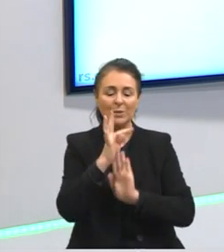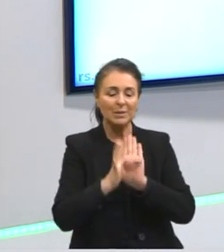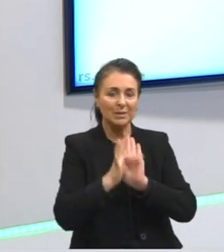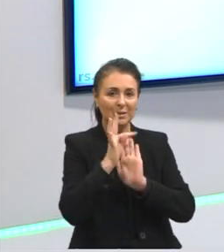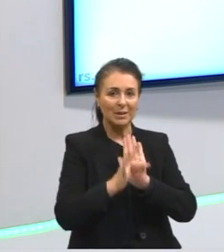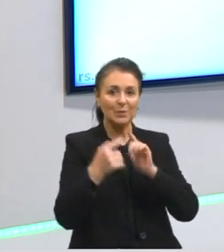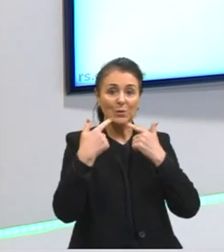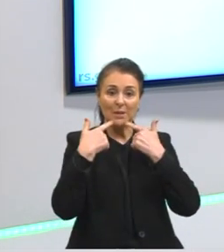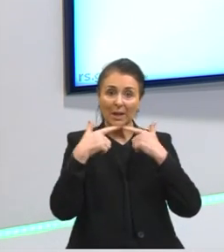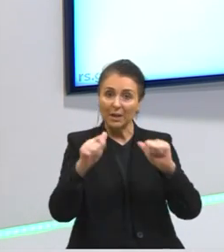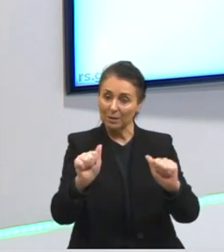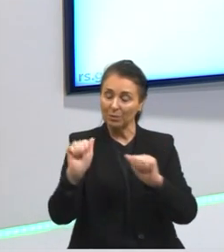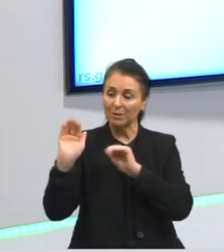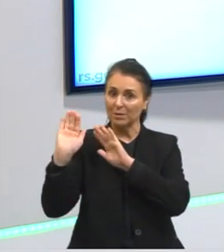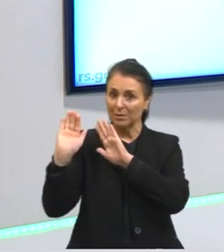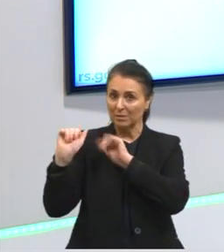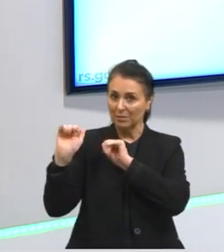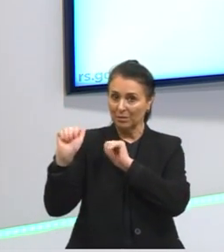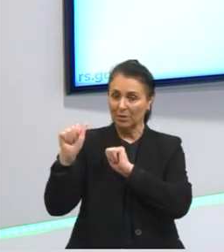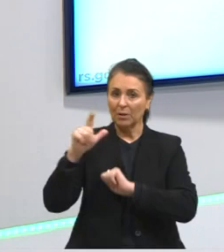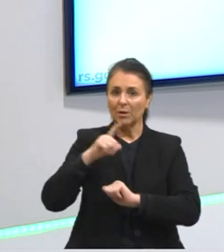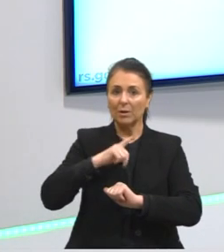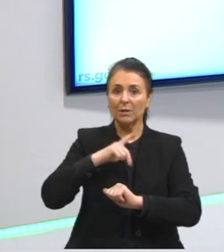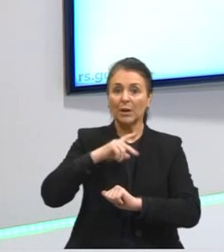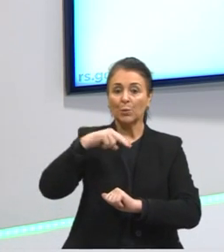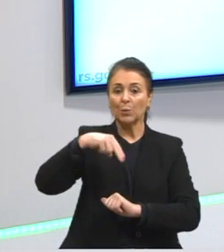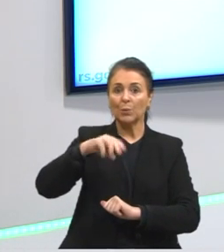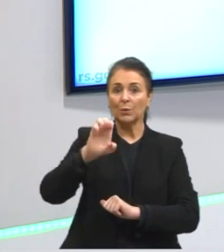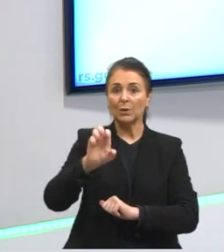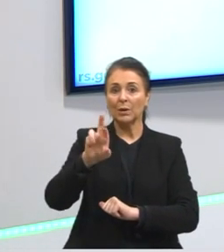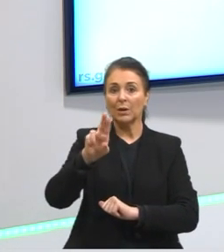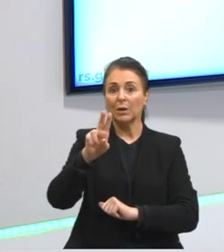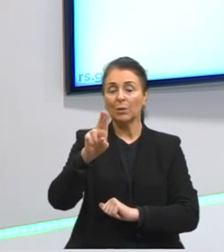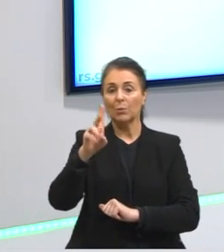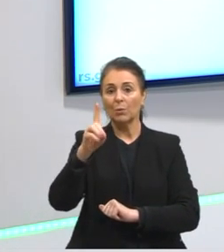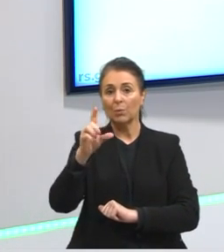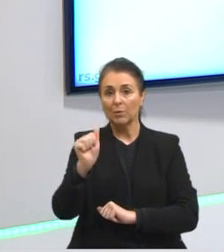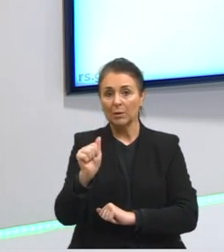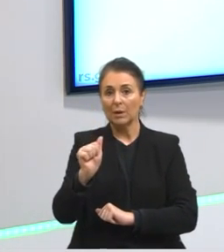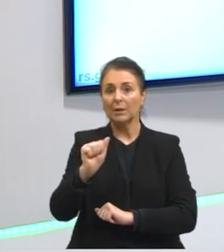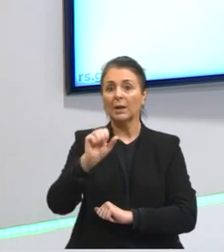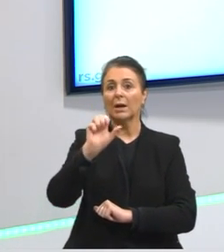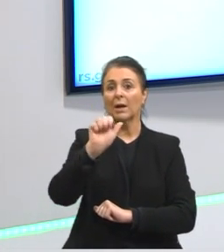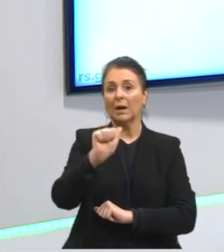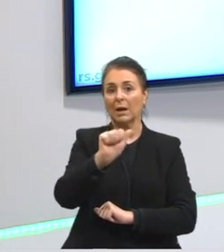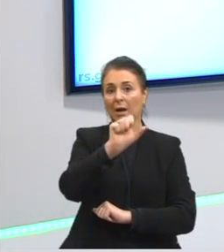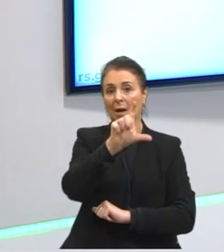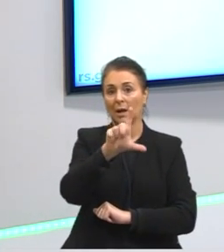língua espanhola. Nós temos Pablo Neruda, do Chile, nós temos Isabel Allende,